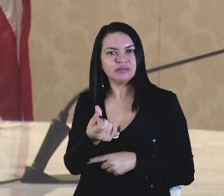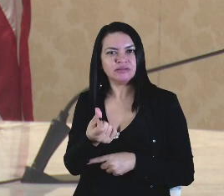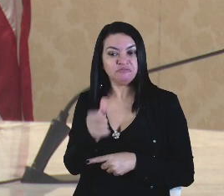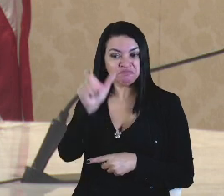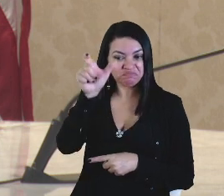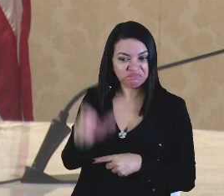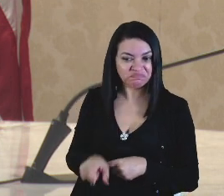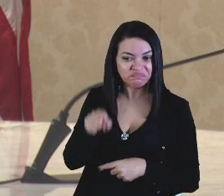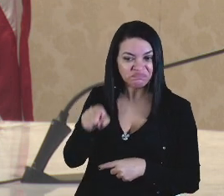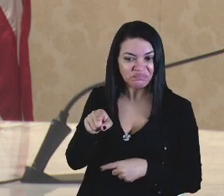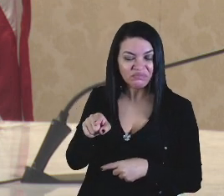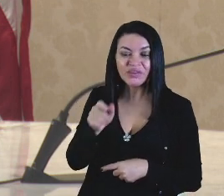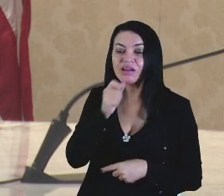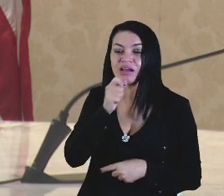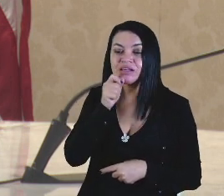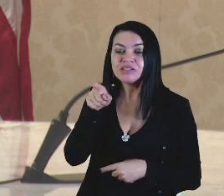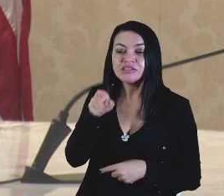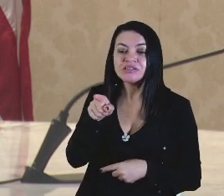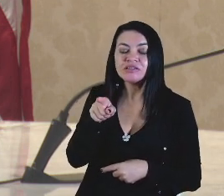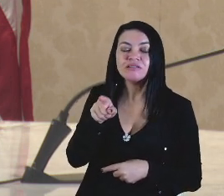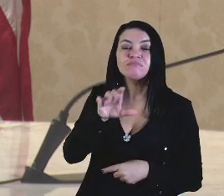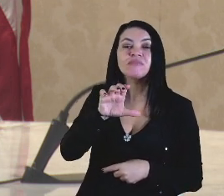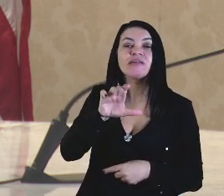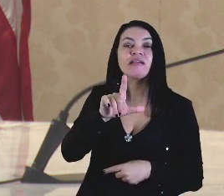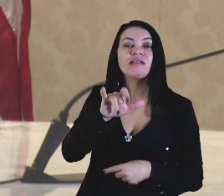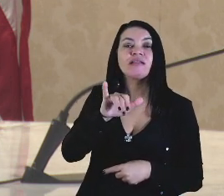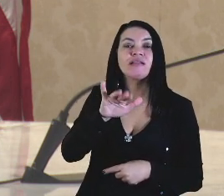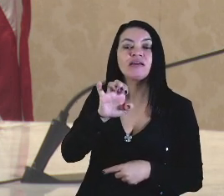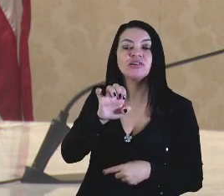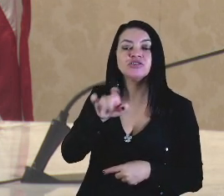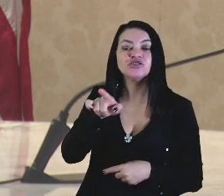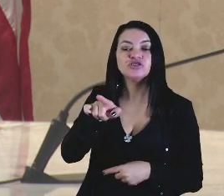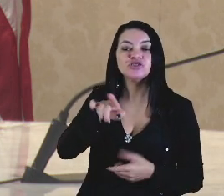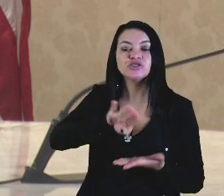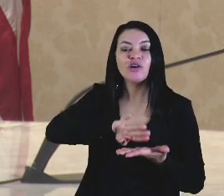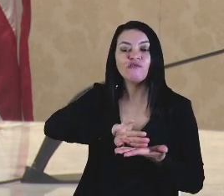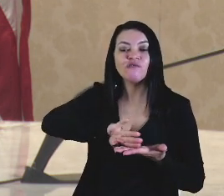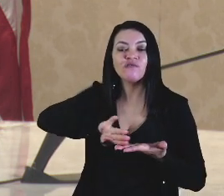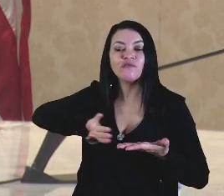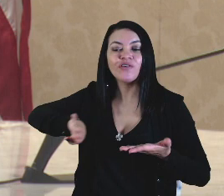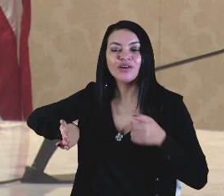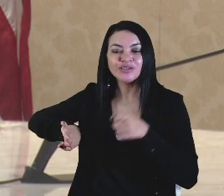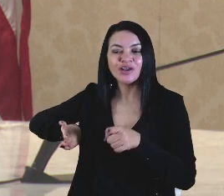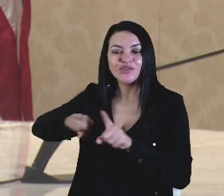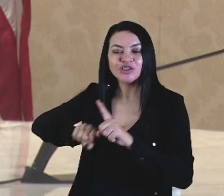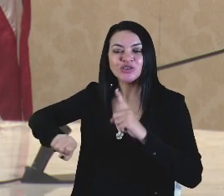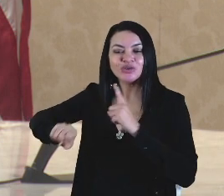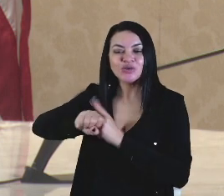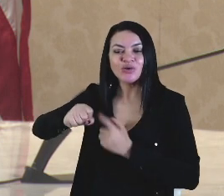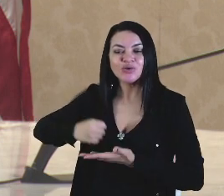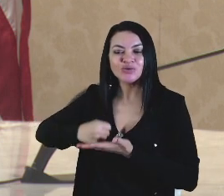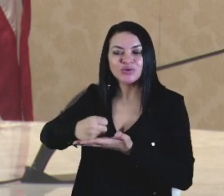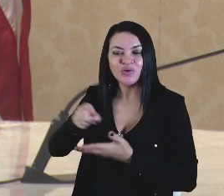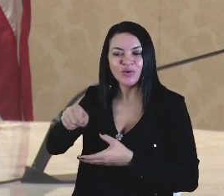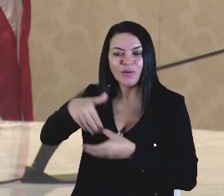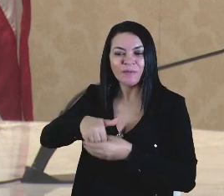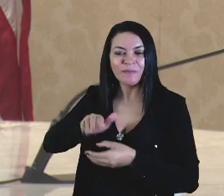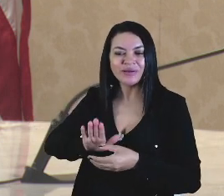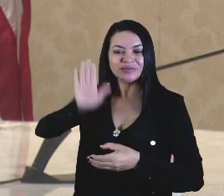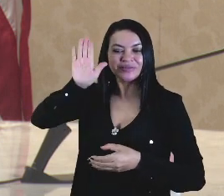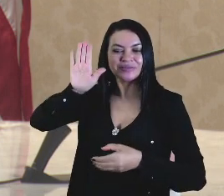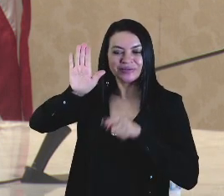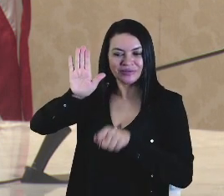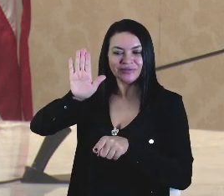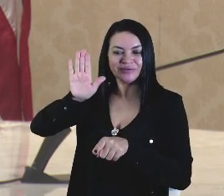V. Exª se afastava da Secretaria de Assistência Social do município para ser candidata a deputada estadual,